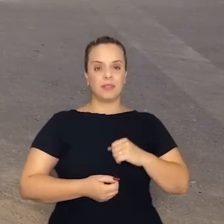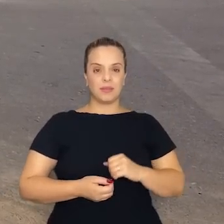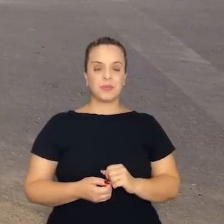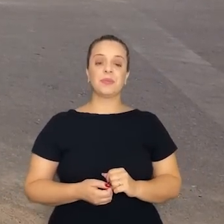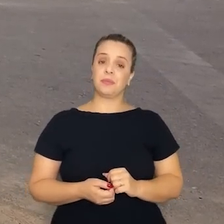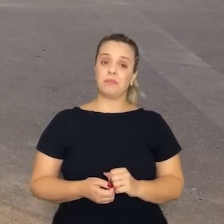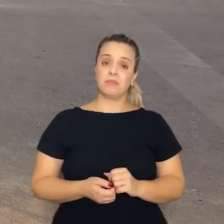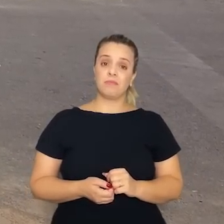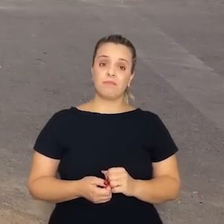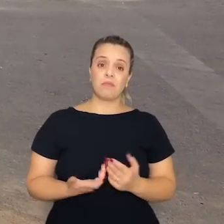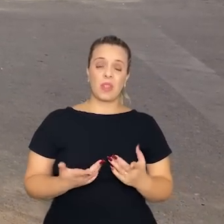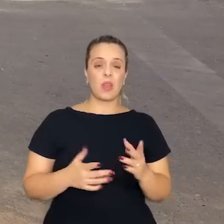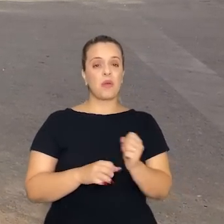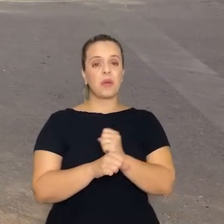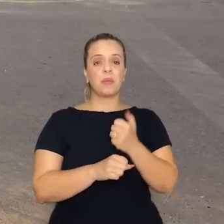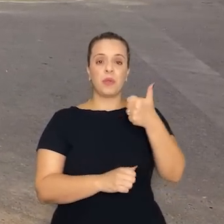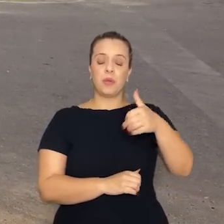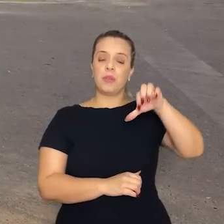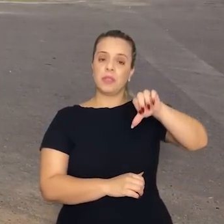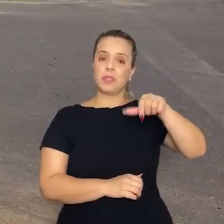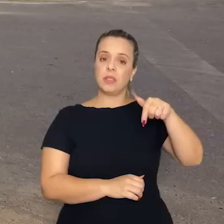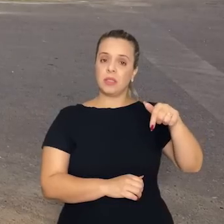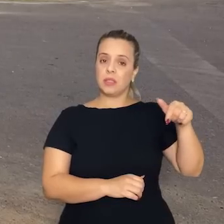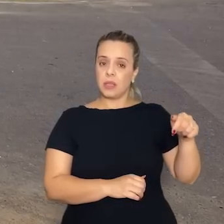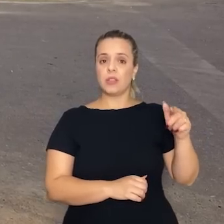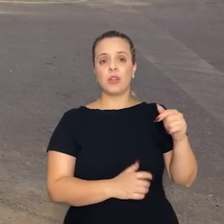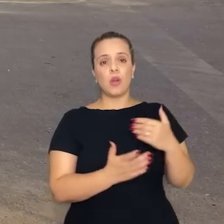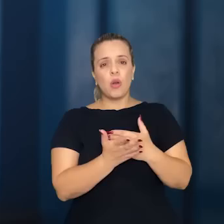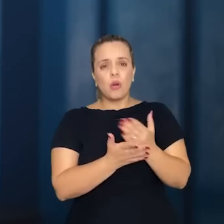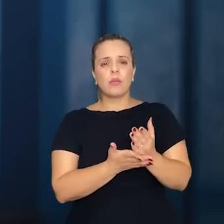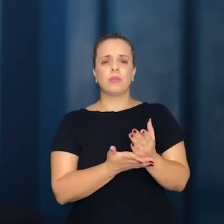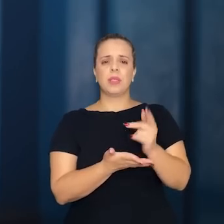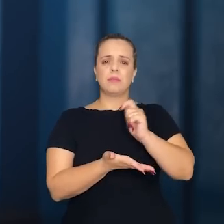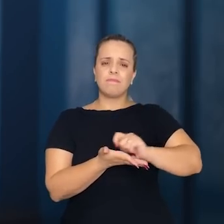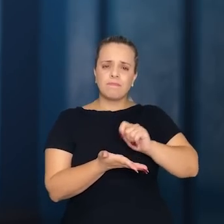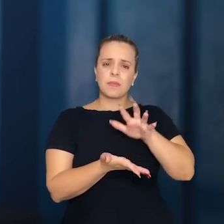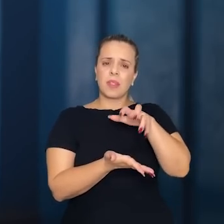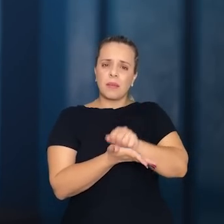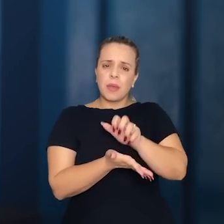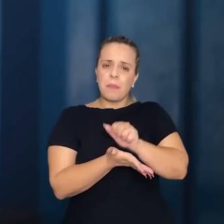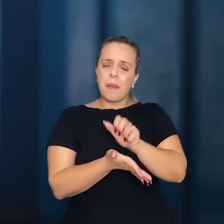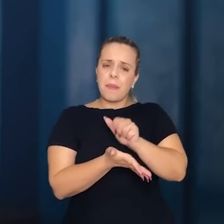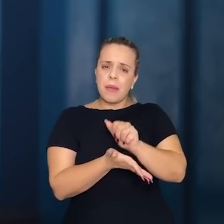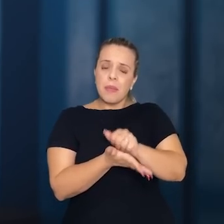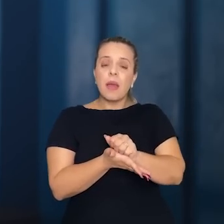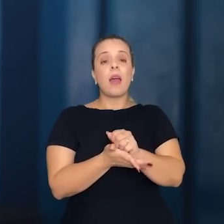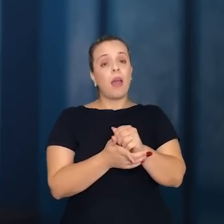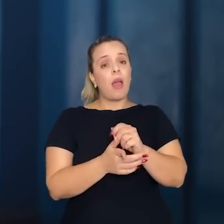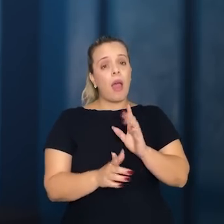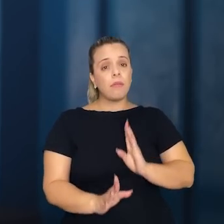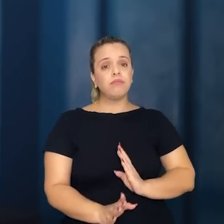Vido lá de 1977, comecei a registrar e aí coincidiu de